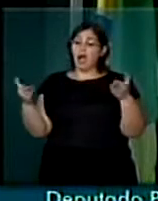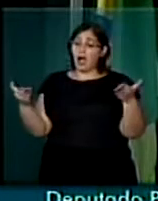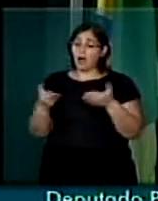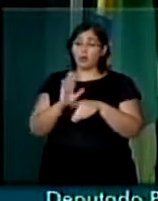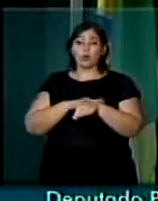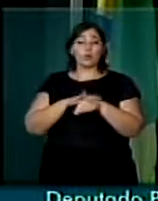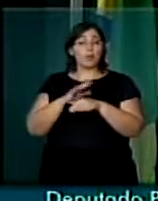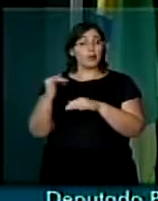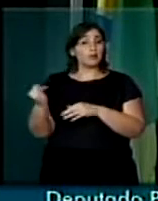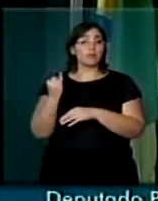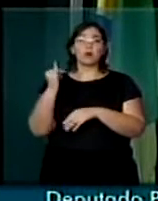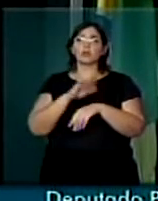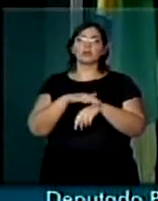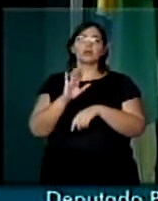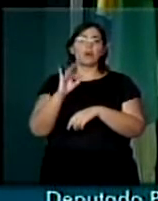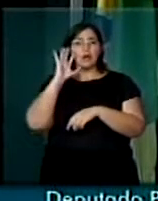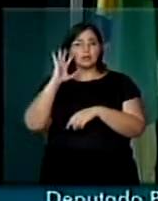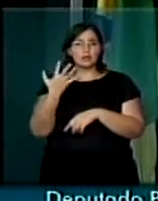momento decisivo.